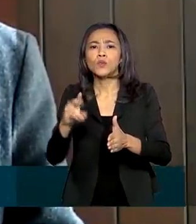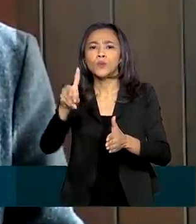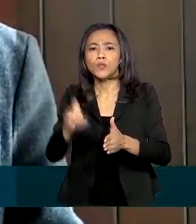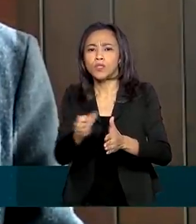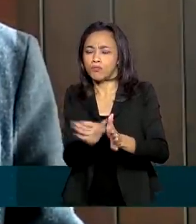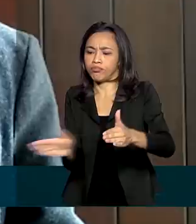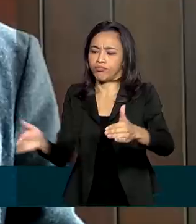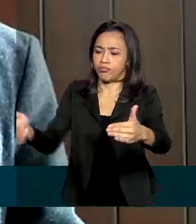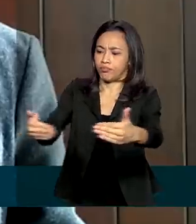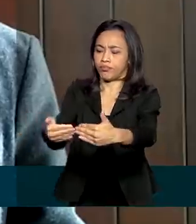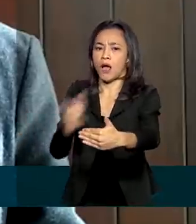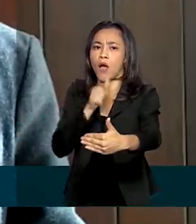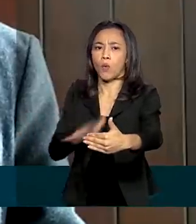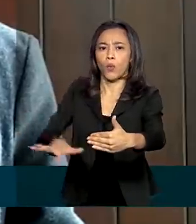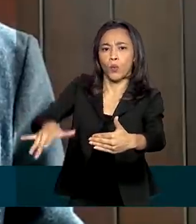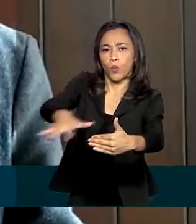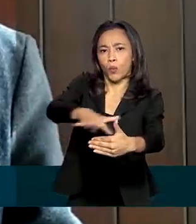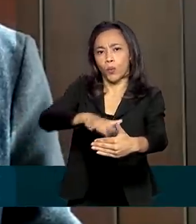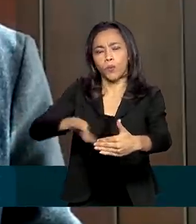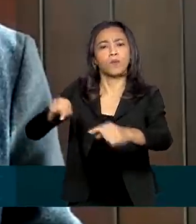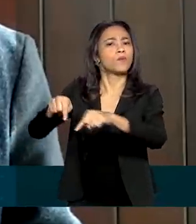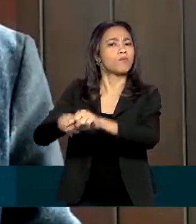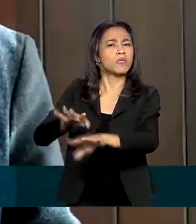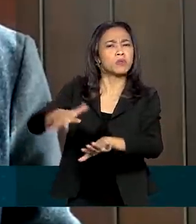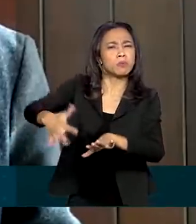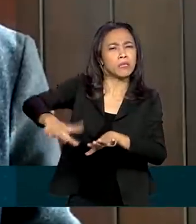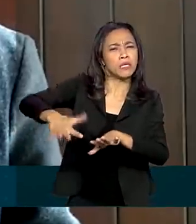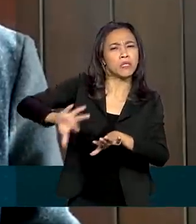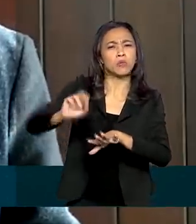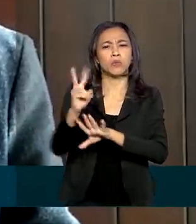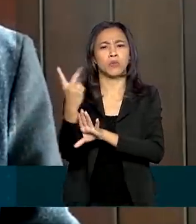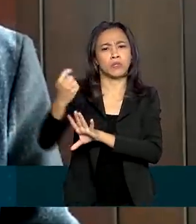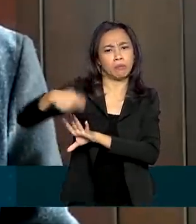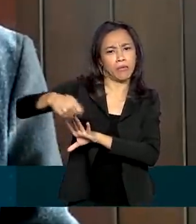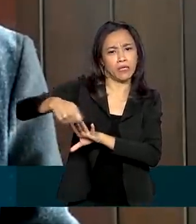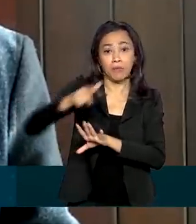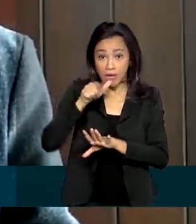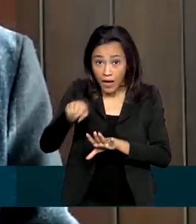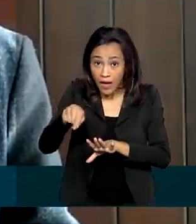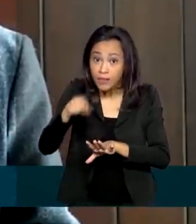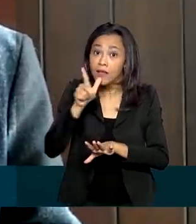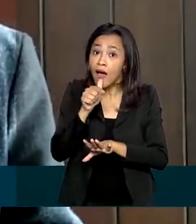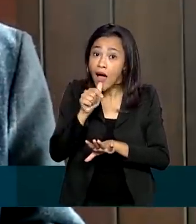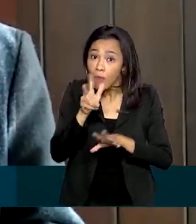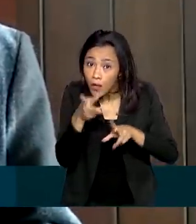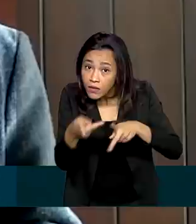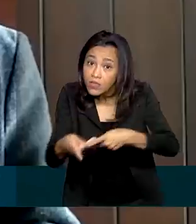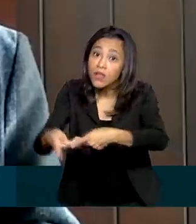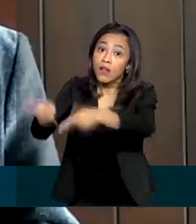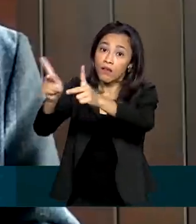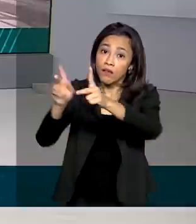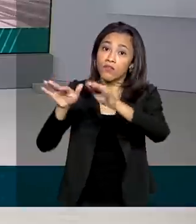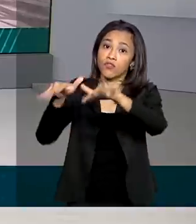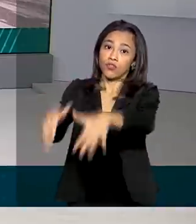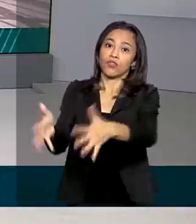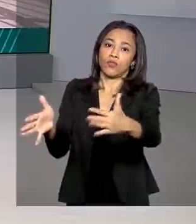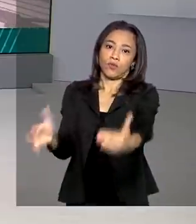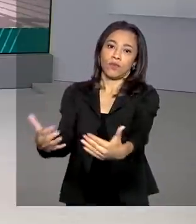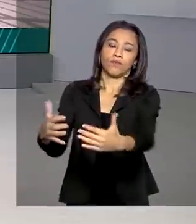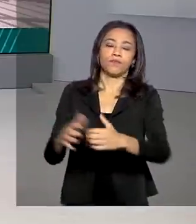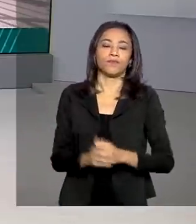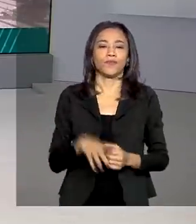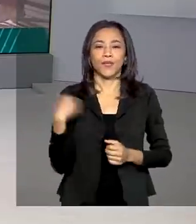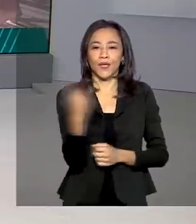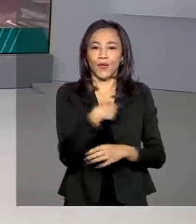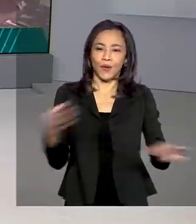quilômetros, durando aí um período de aproximadamente dois meses pra água efetivamente atingir aquele reservatório. O